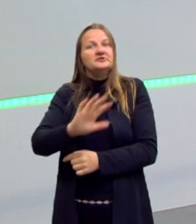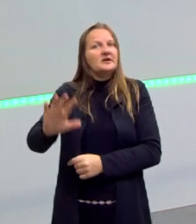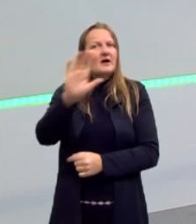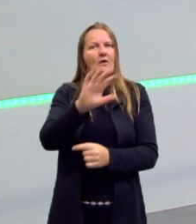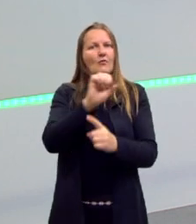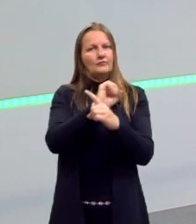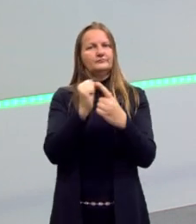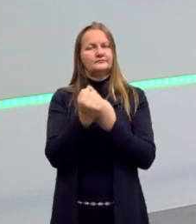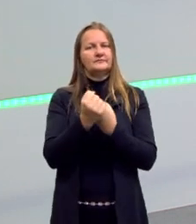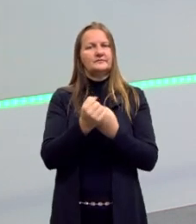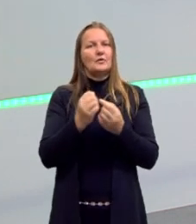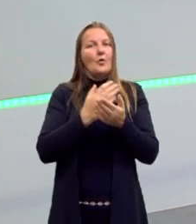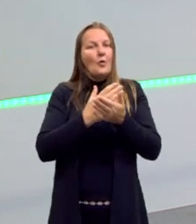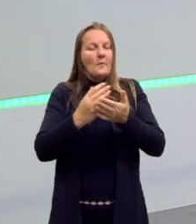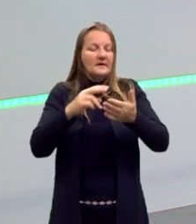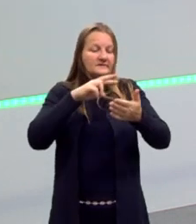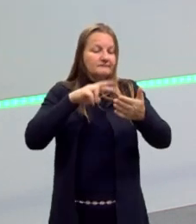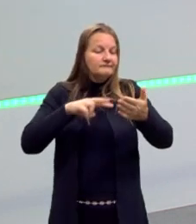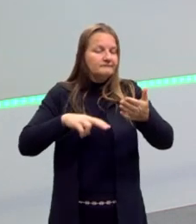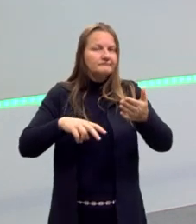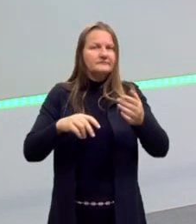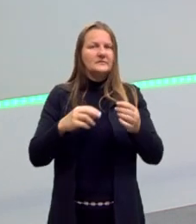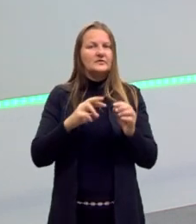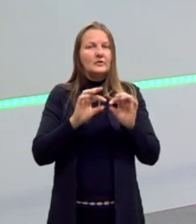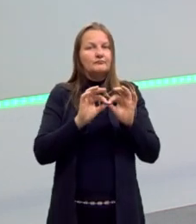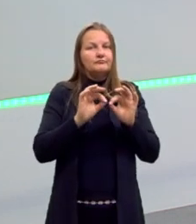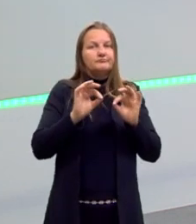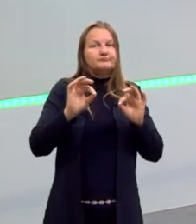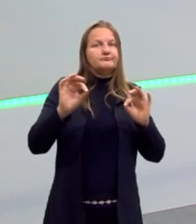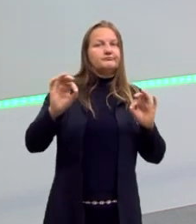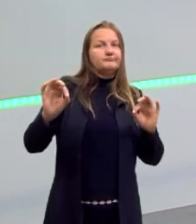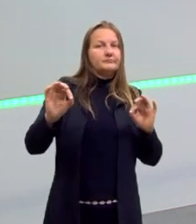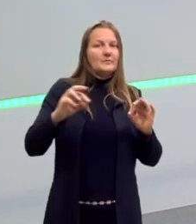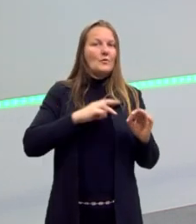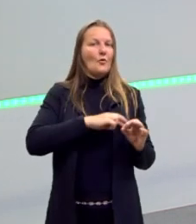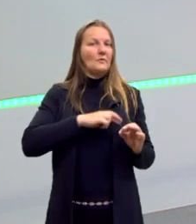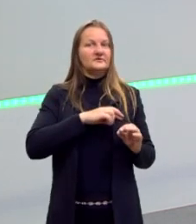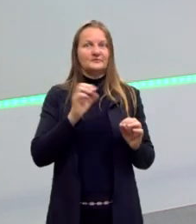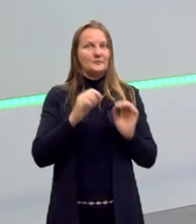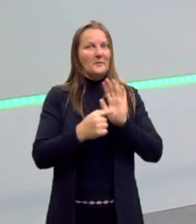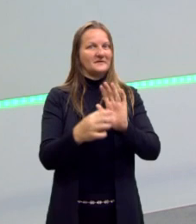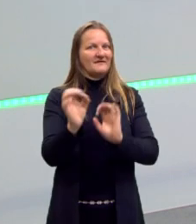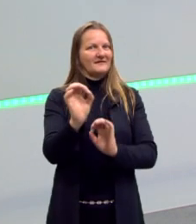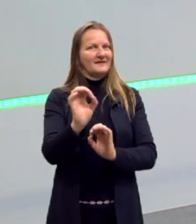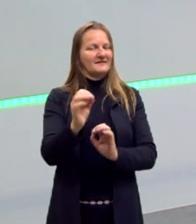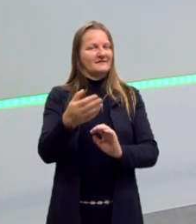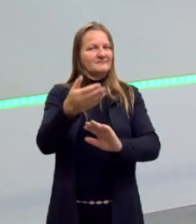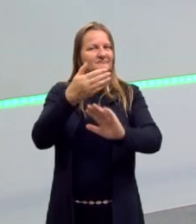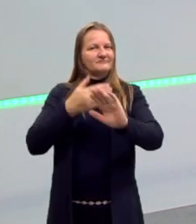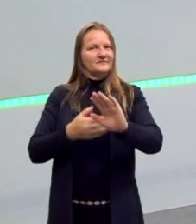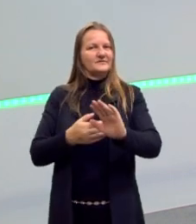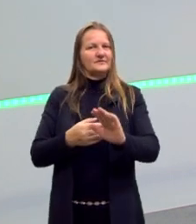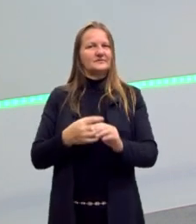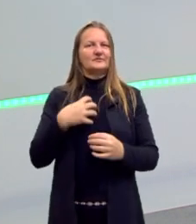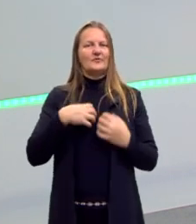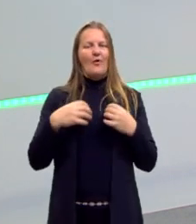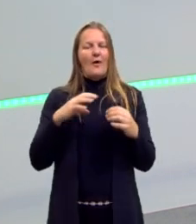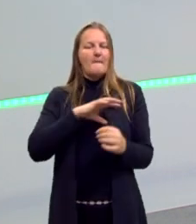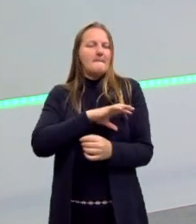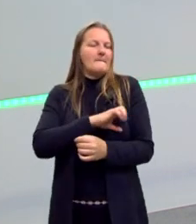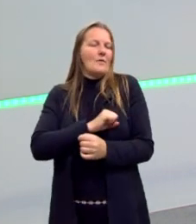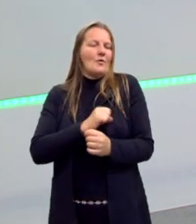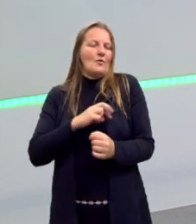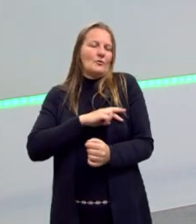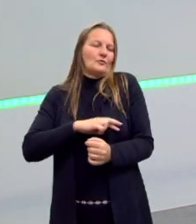isso já se distancia do romantismo que não estava preocupado com isso. Estava preocupado apenas com as relações de amor,